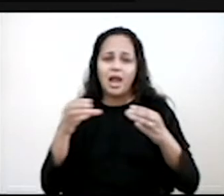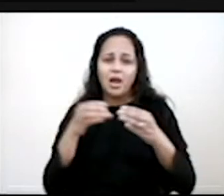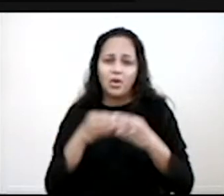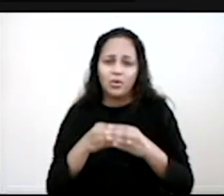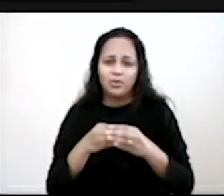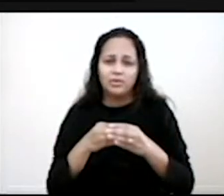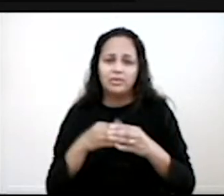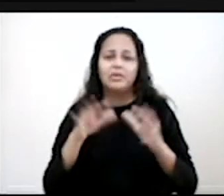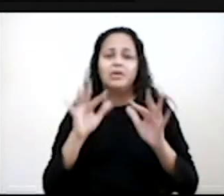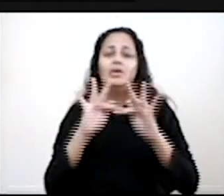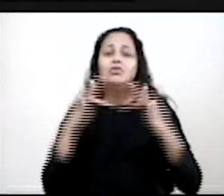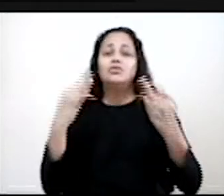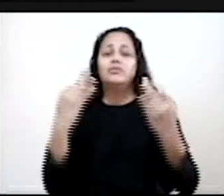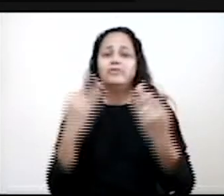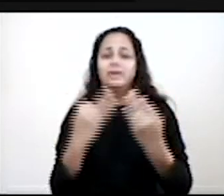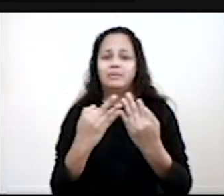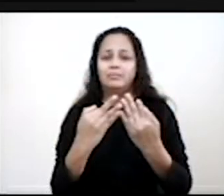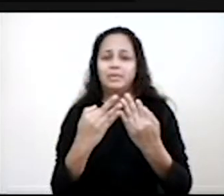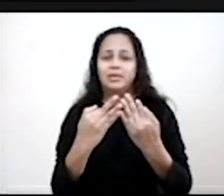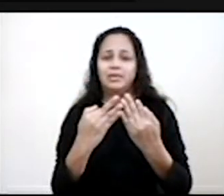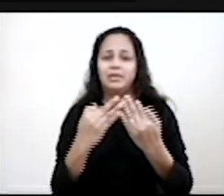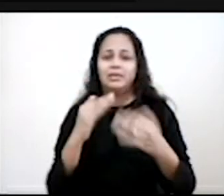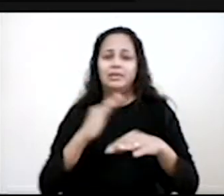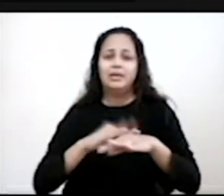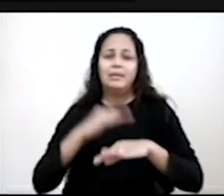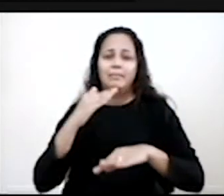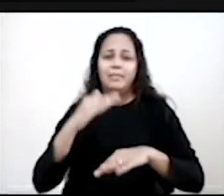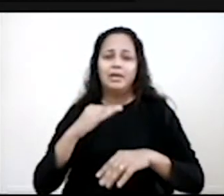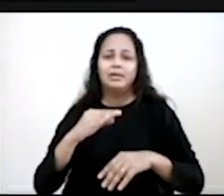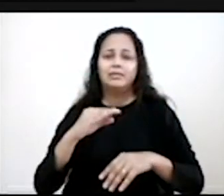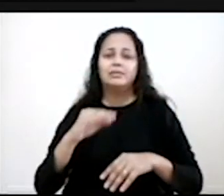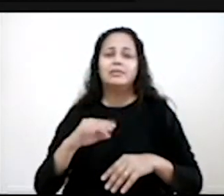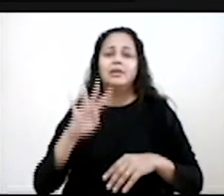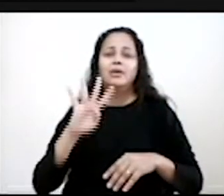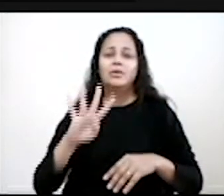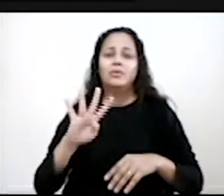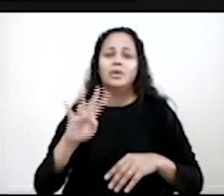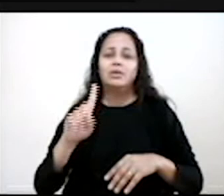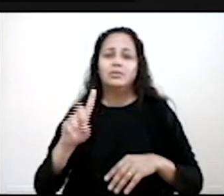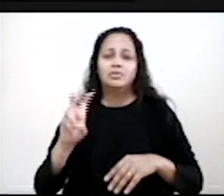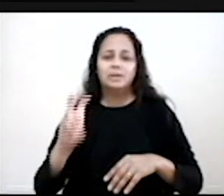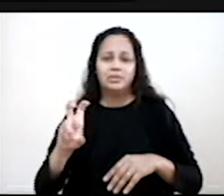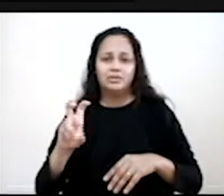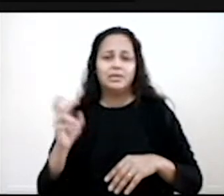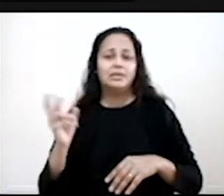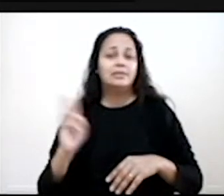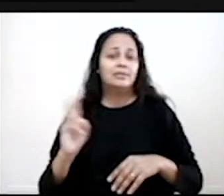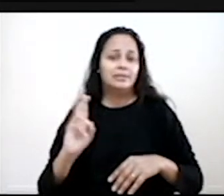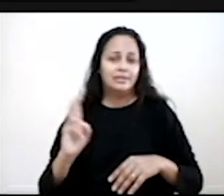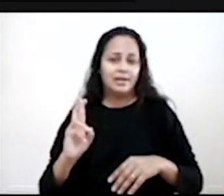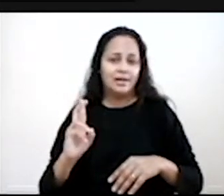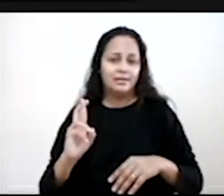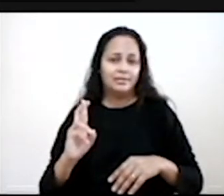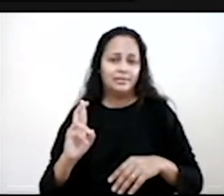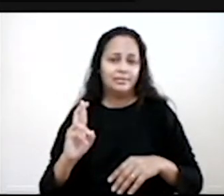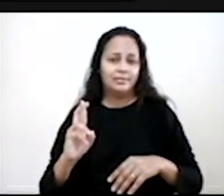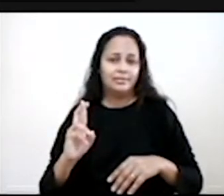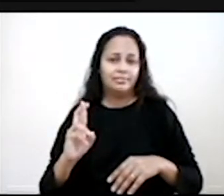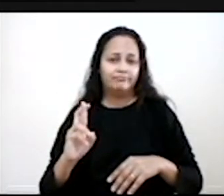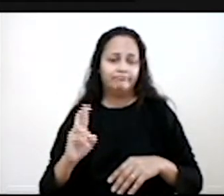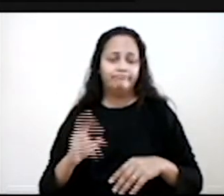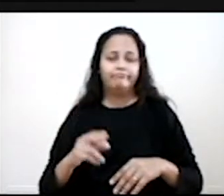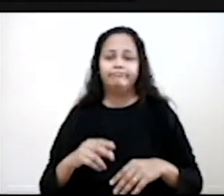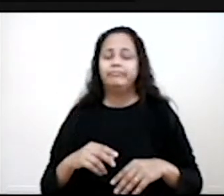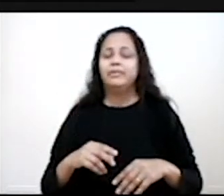concentração de famílias que ultrapassam R$ 415, tá? Ou seja, não são as famílias mais pobres, mesmo